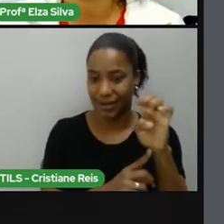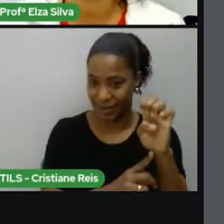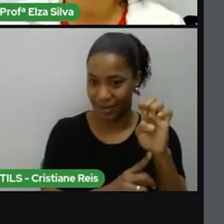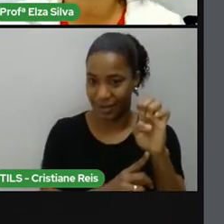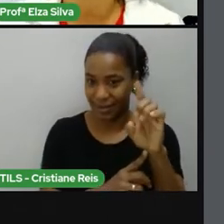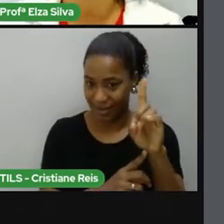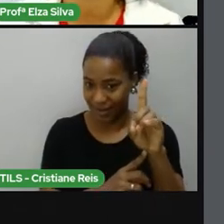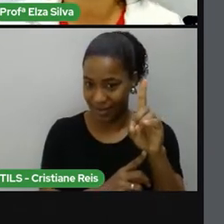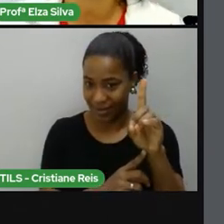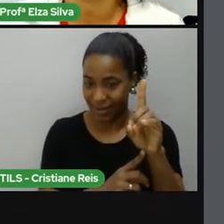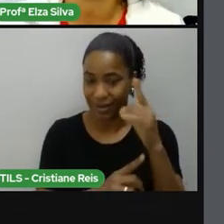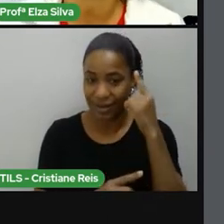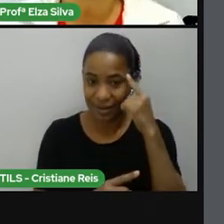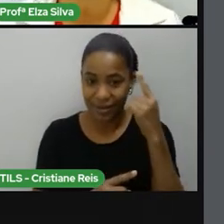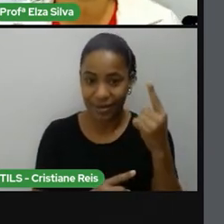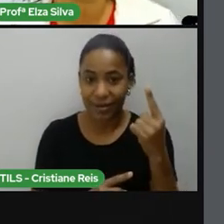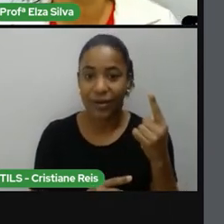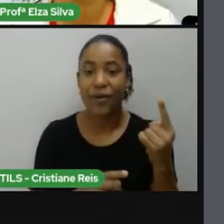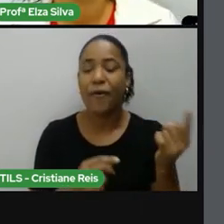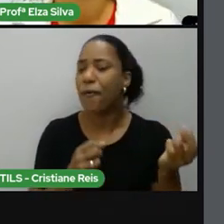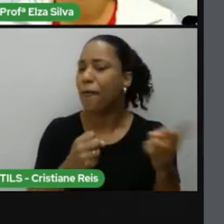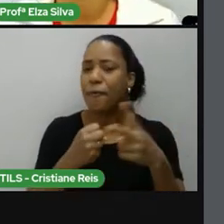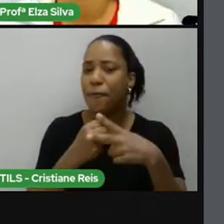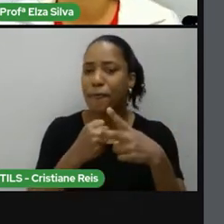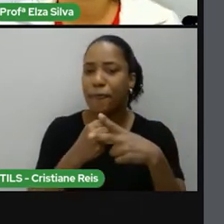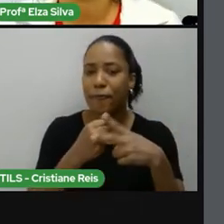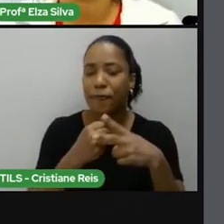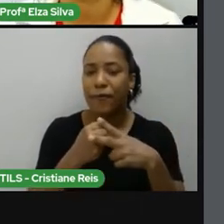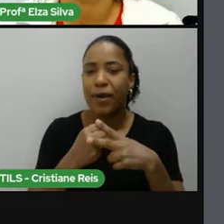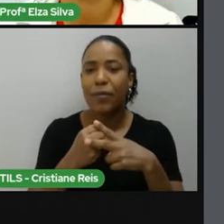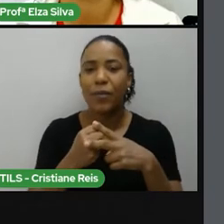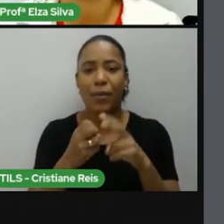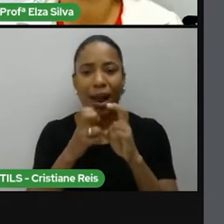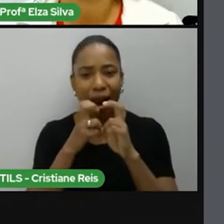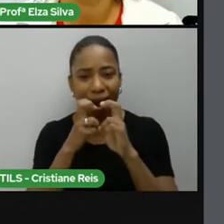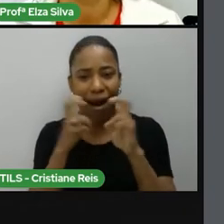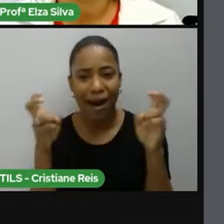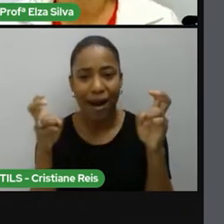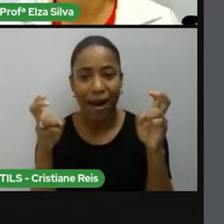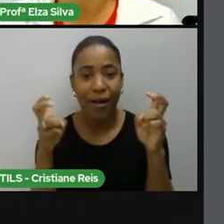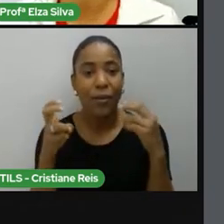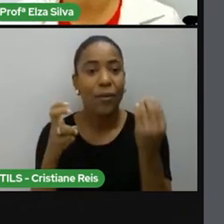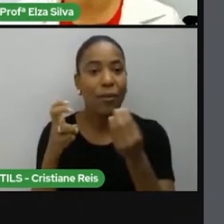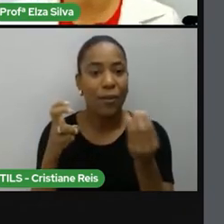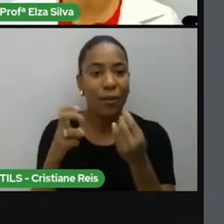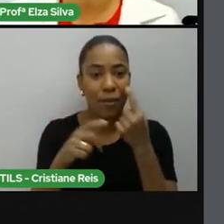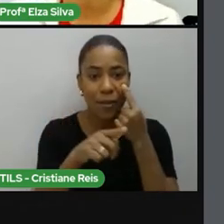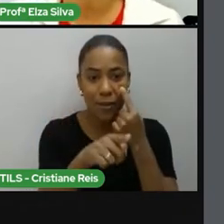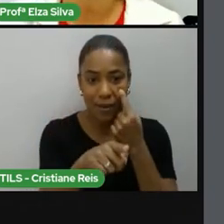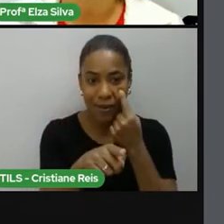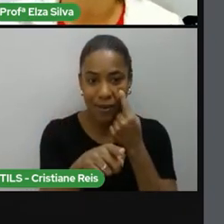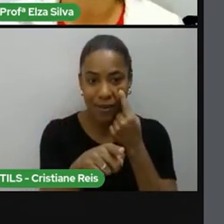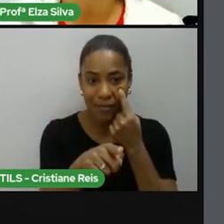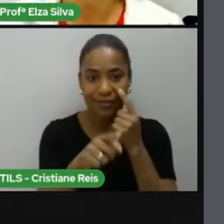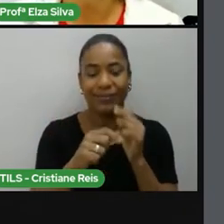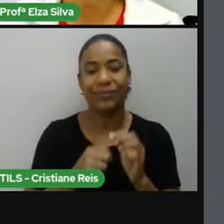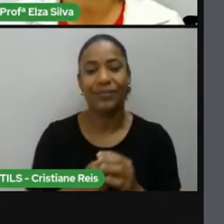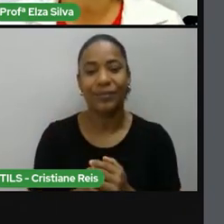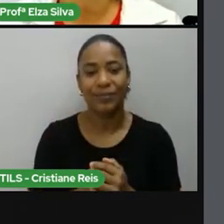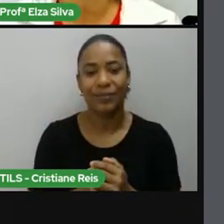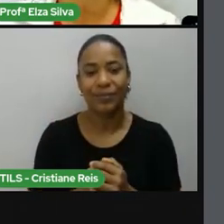cry, que é o verbo gritar, ou chorar, fica cried. Observem os exemplos ao lado.